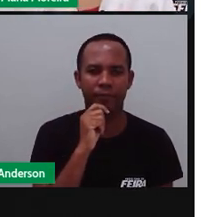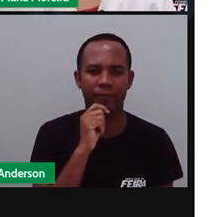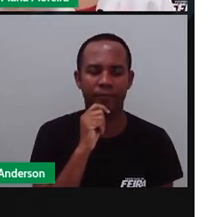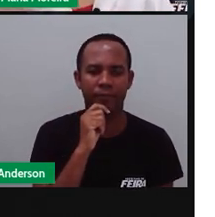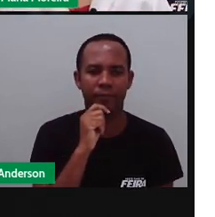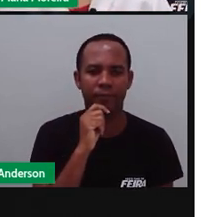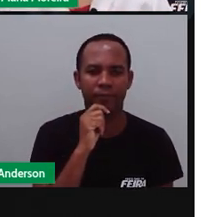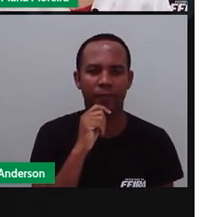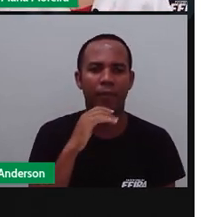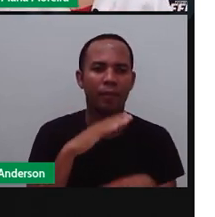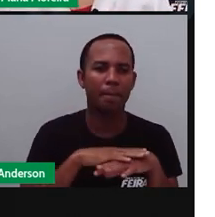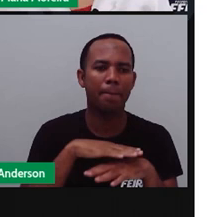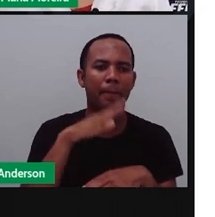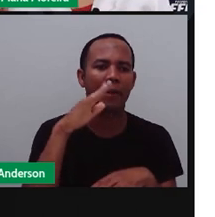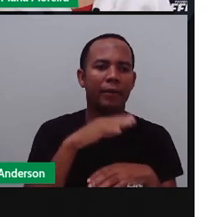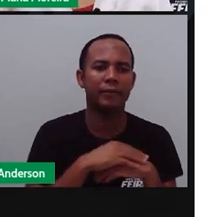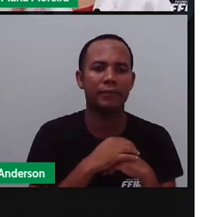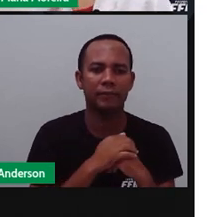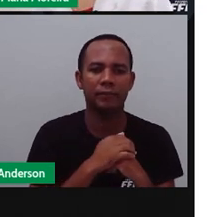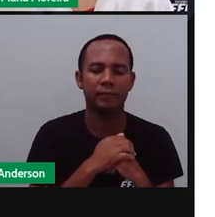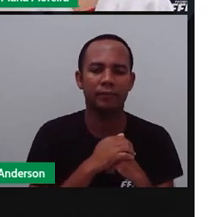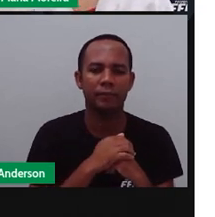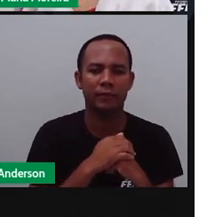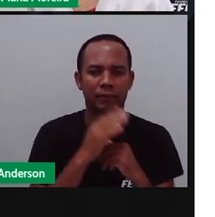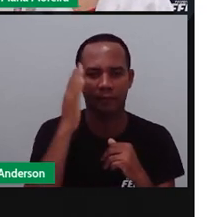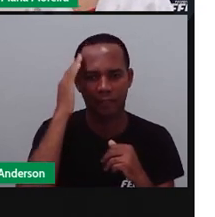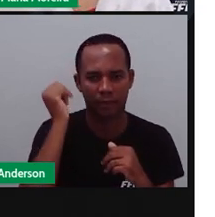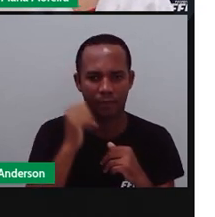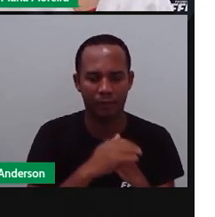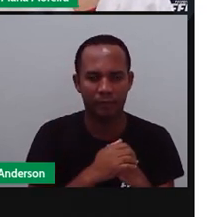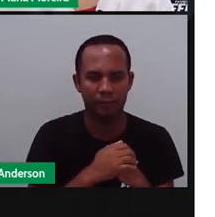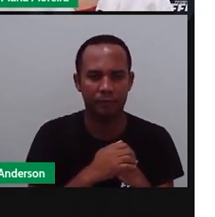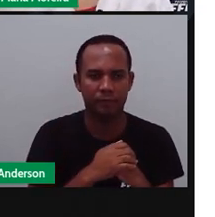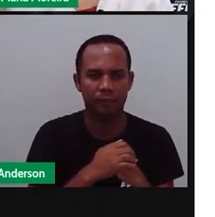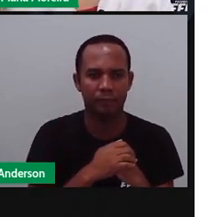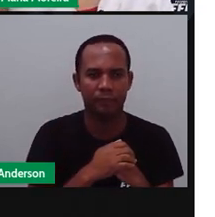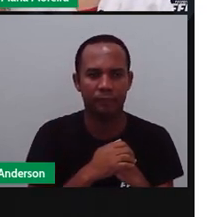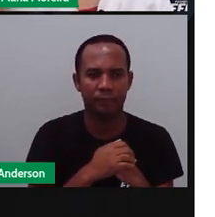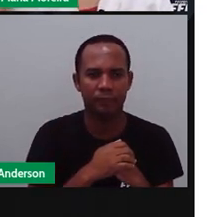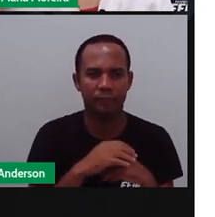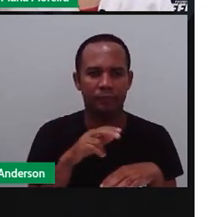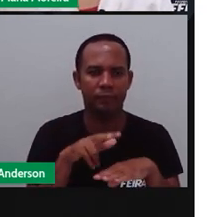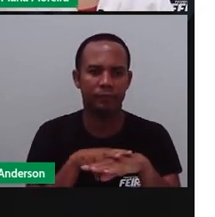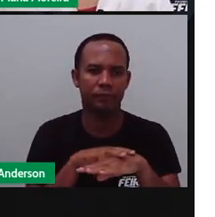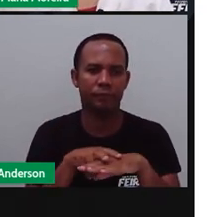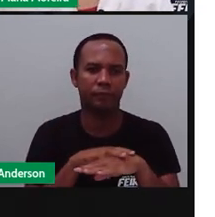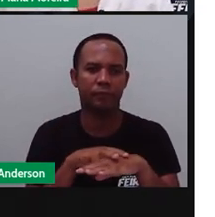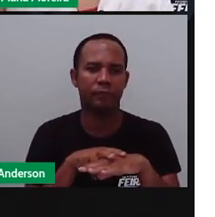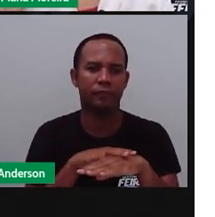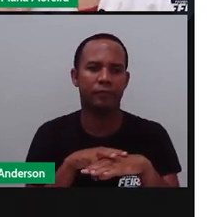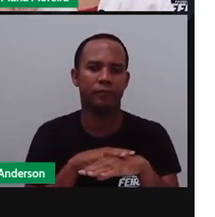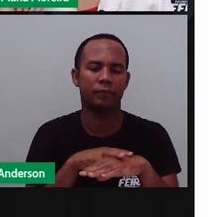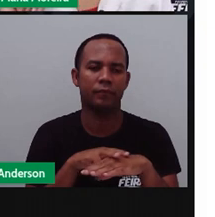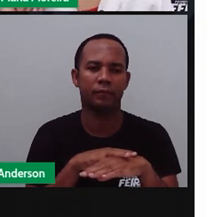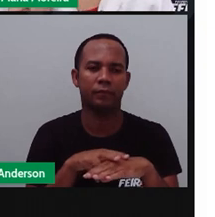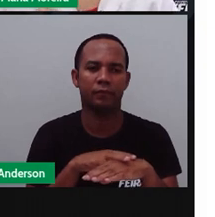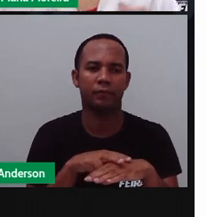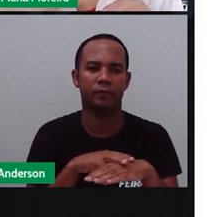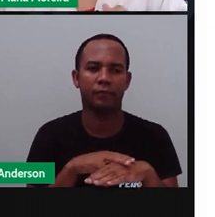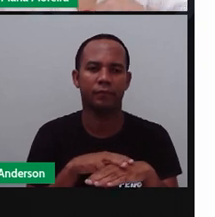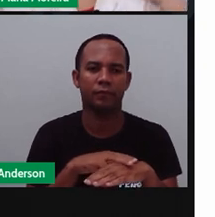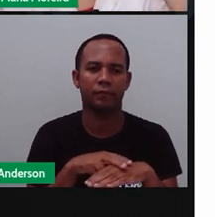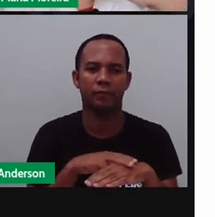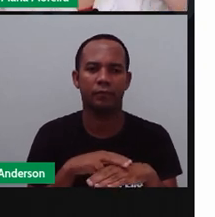E o que foi mais, né? Porque a sabe que o que foi mais foi o quê? O verde. Porque ele tá o quê? Ocupando todas.